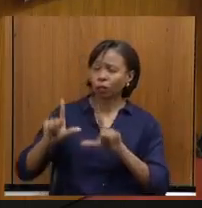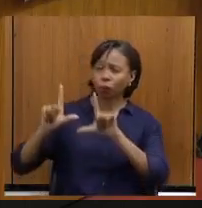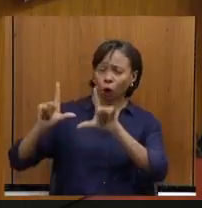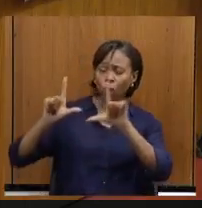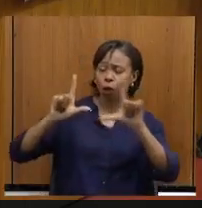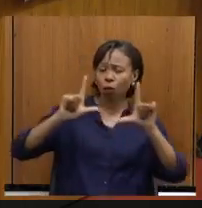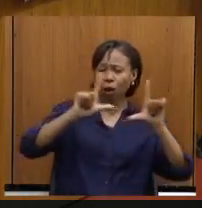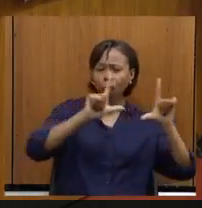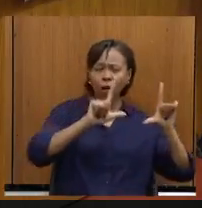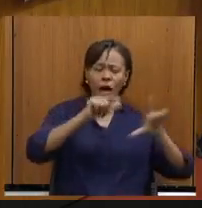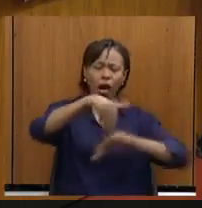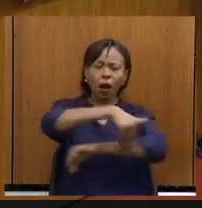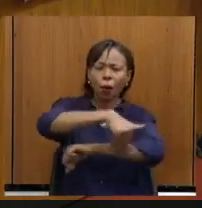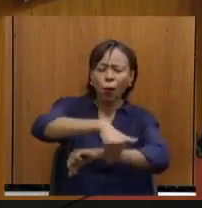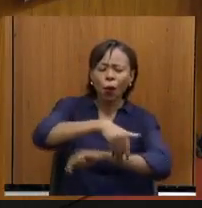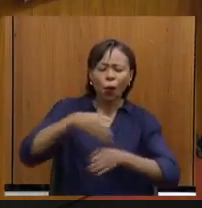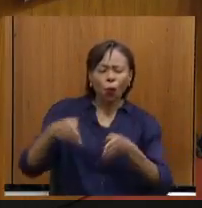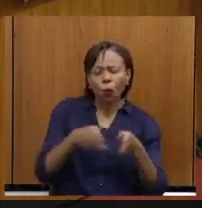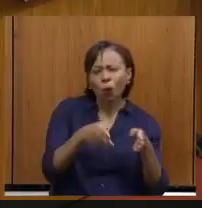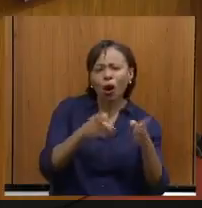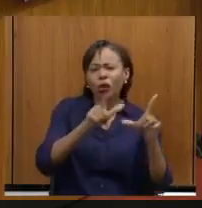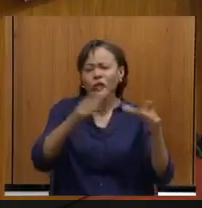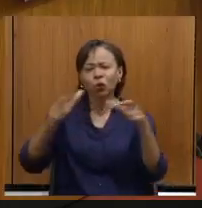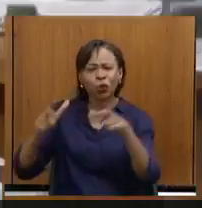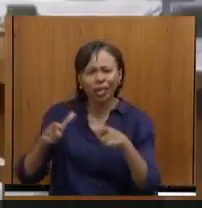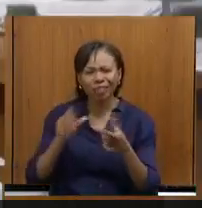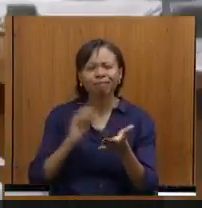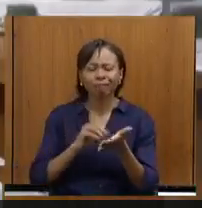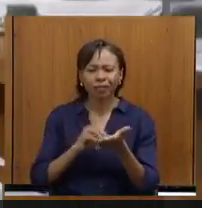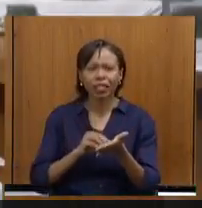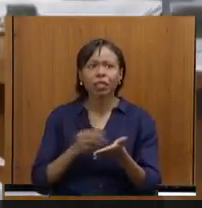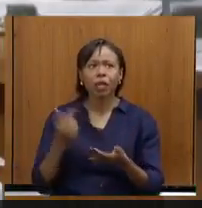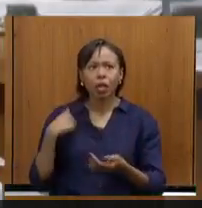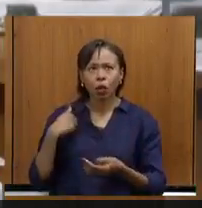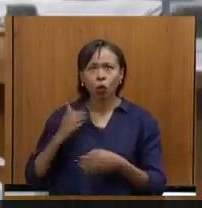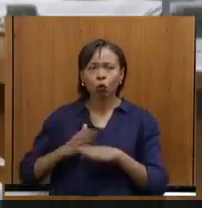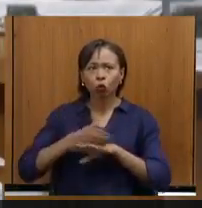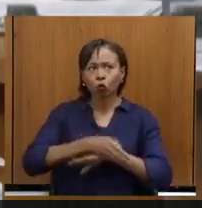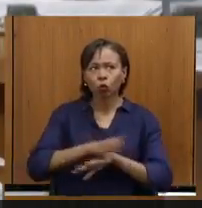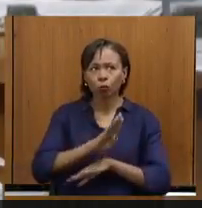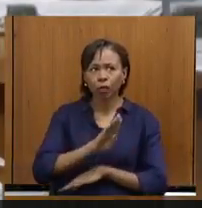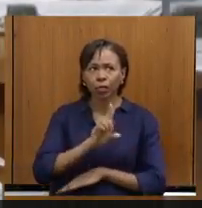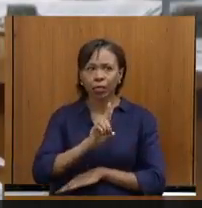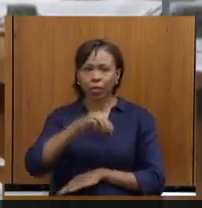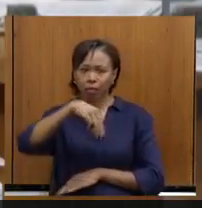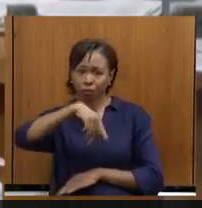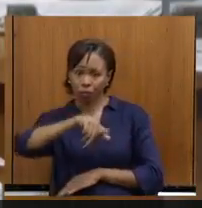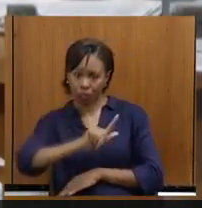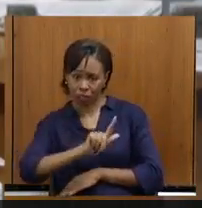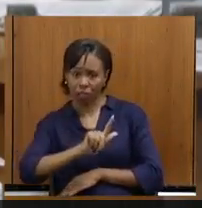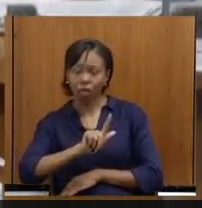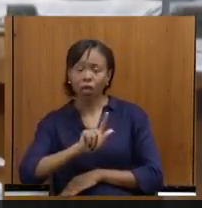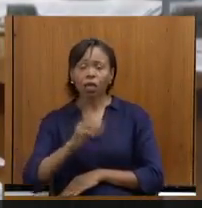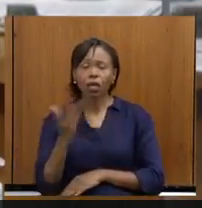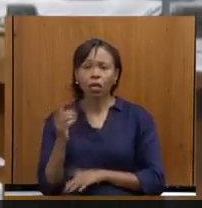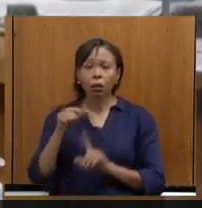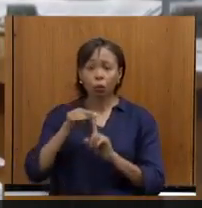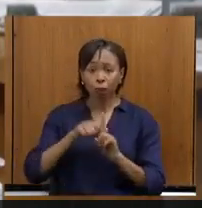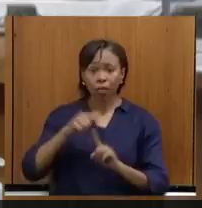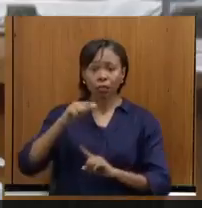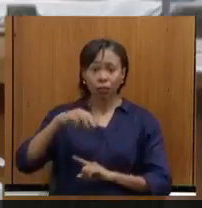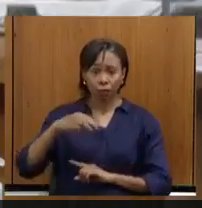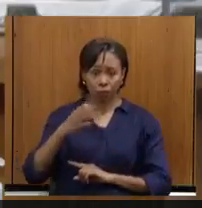hoje, e aí eu estive no BDMG, e para março está